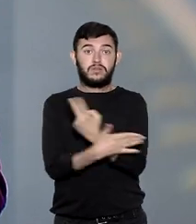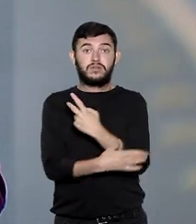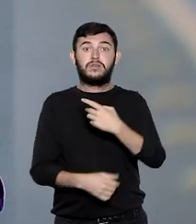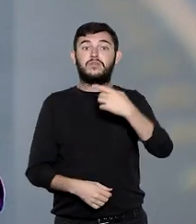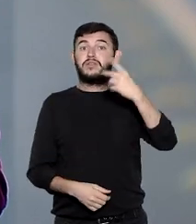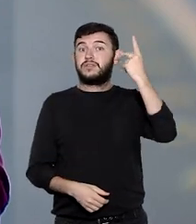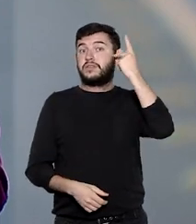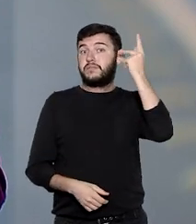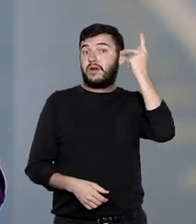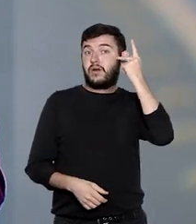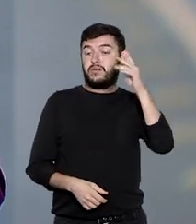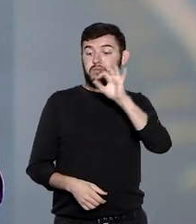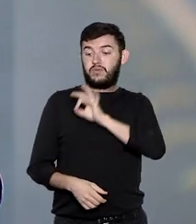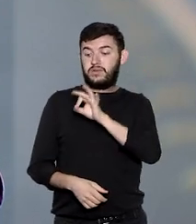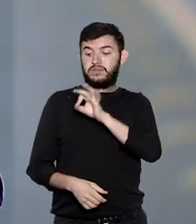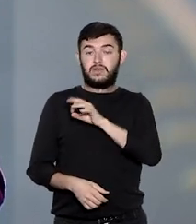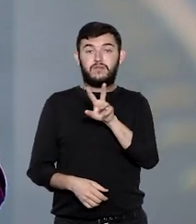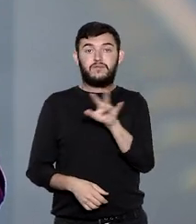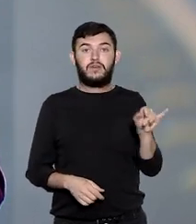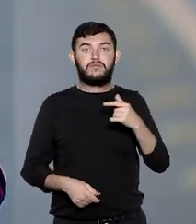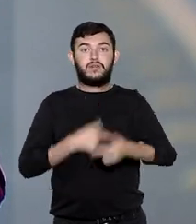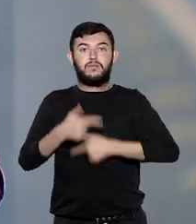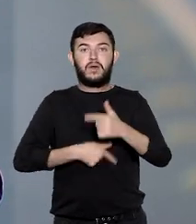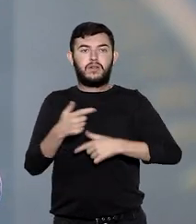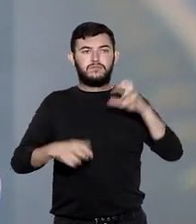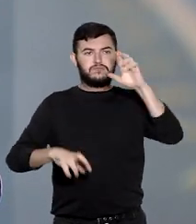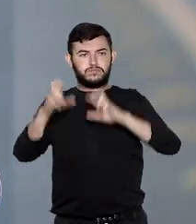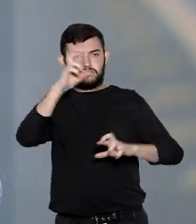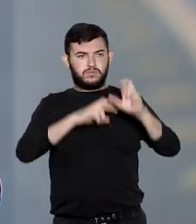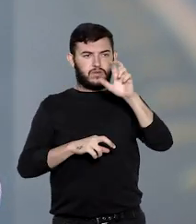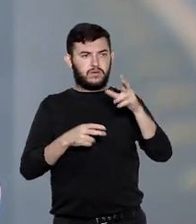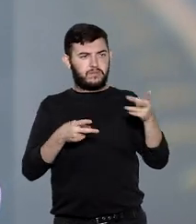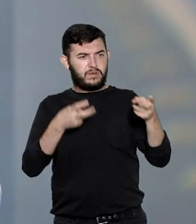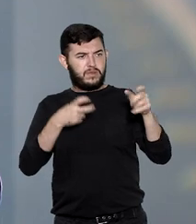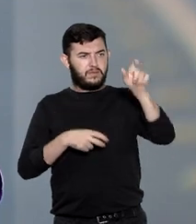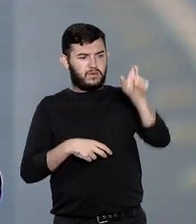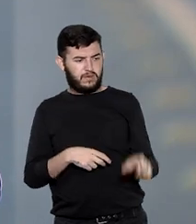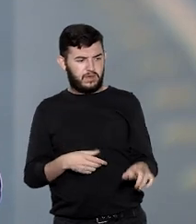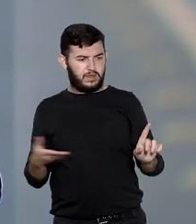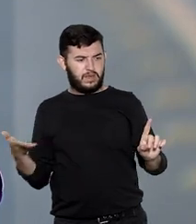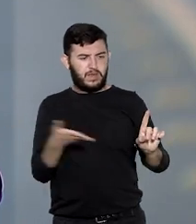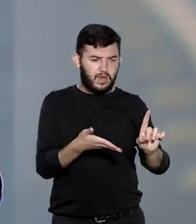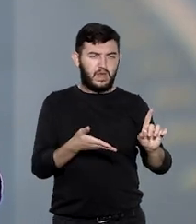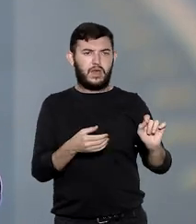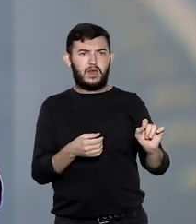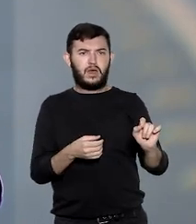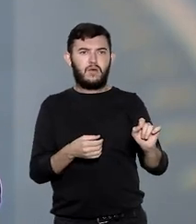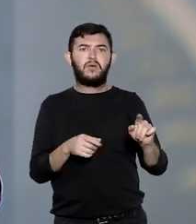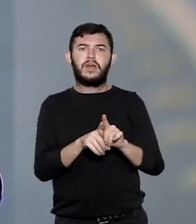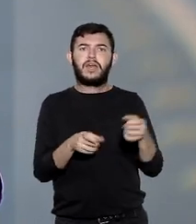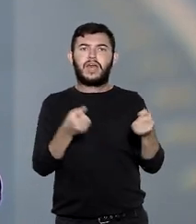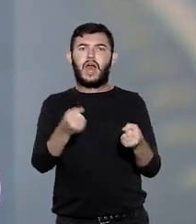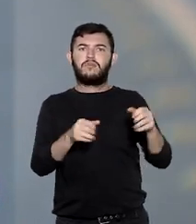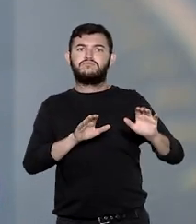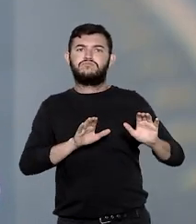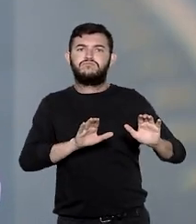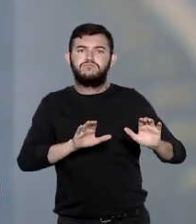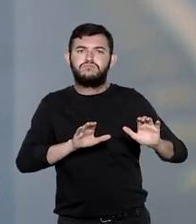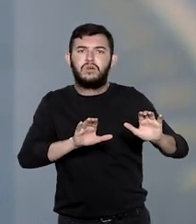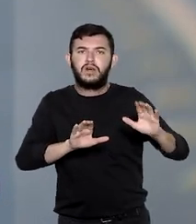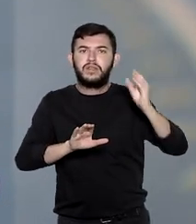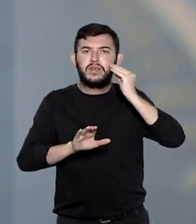de São Paulo quando policiais que realizavam o patrulhamento de rotina viram réu empurrando um veículo tentando fazê-lo funcionar.